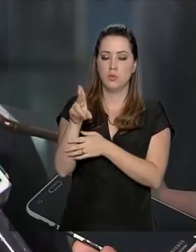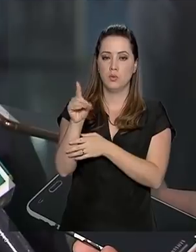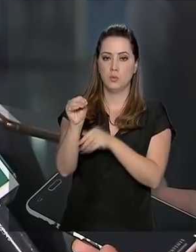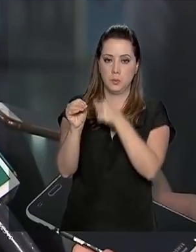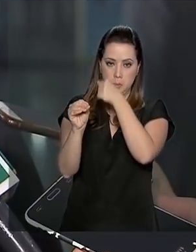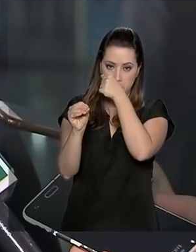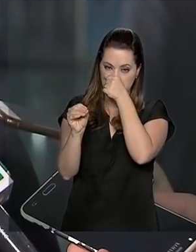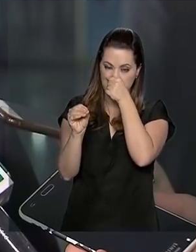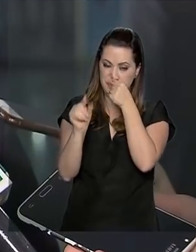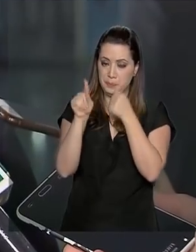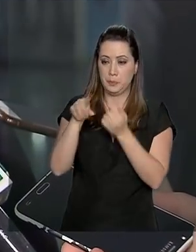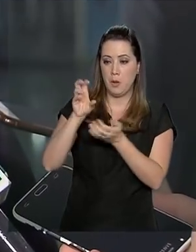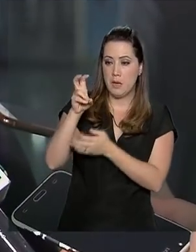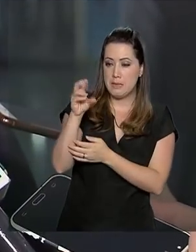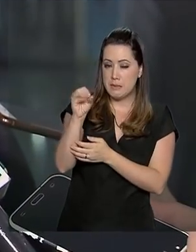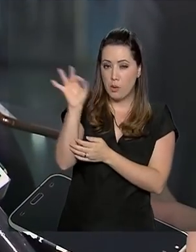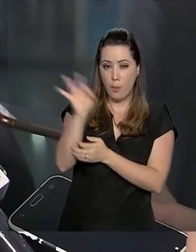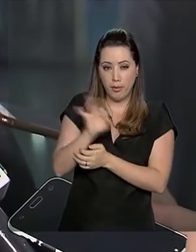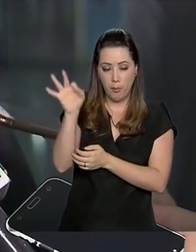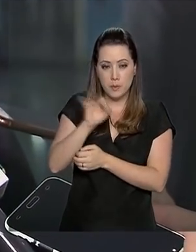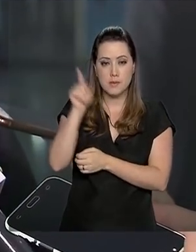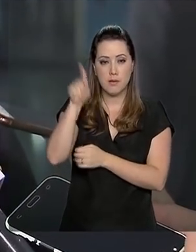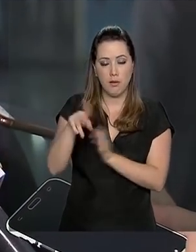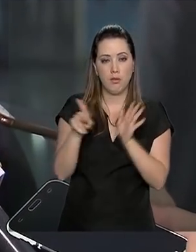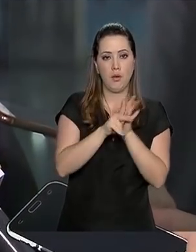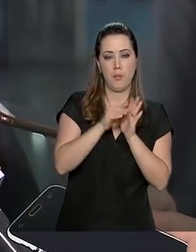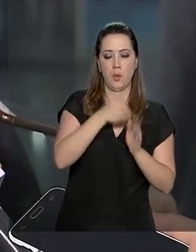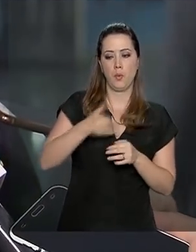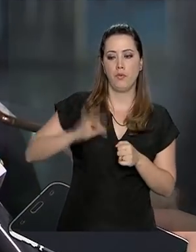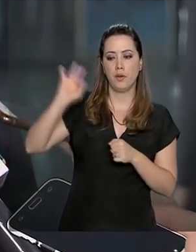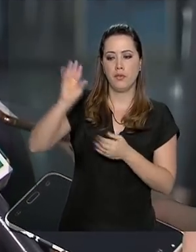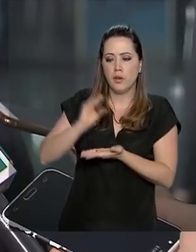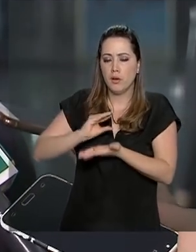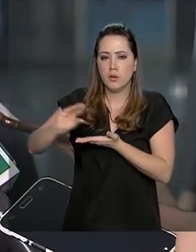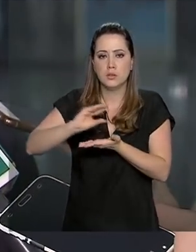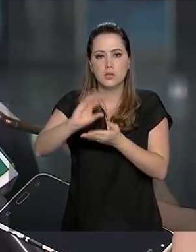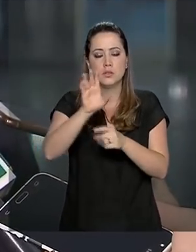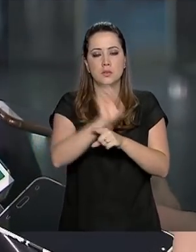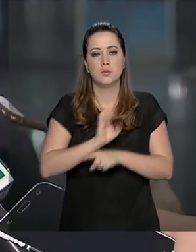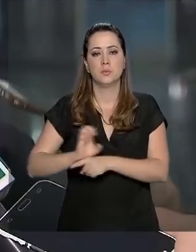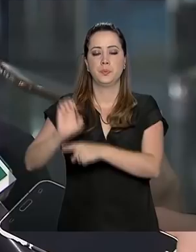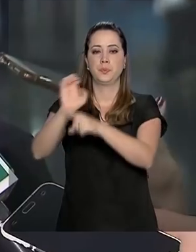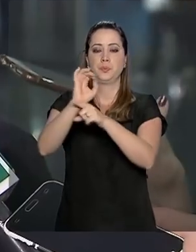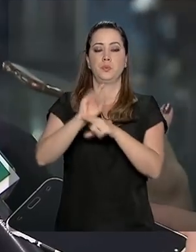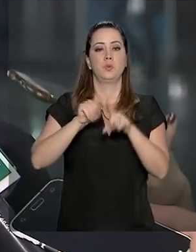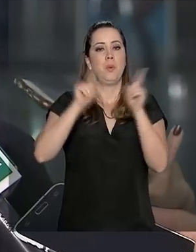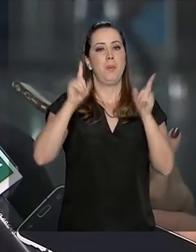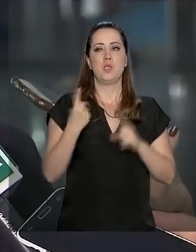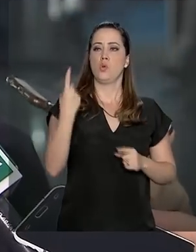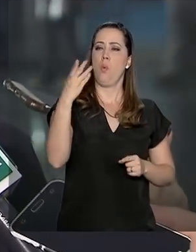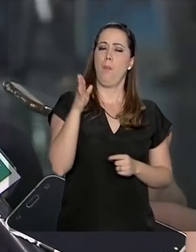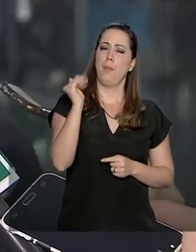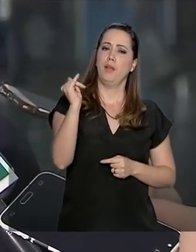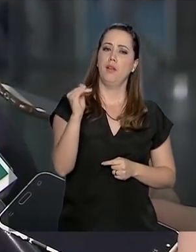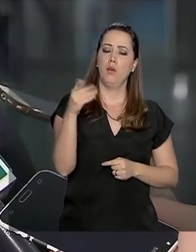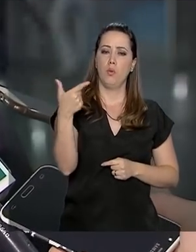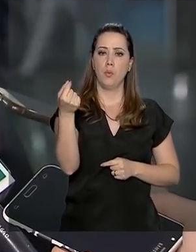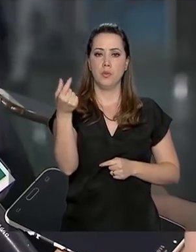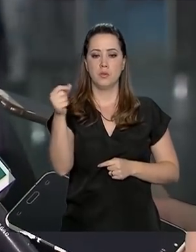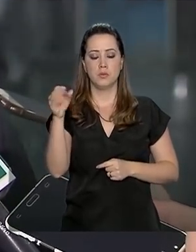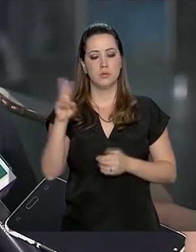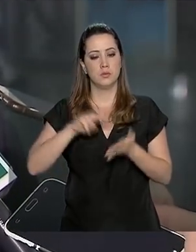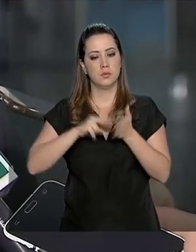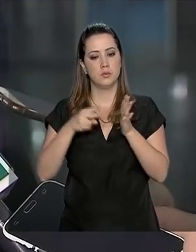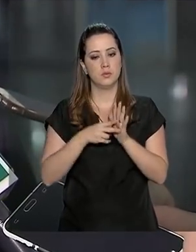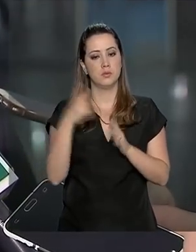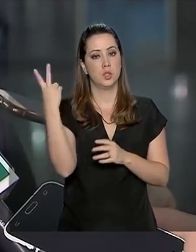50% é transferência direta do fundo federal para o fundo estadual. Só que seria 1 bilhão e 200 que corresponde a 2%